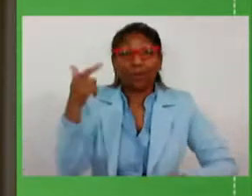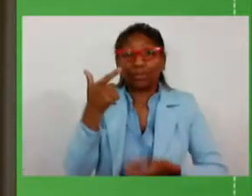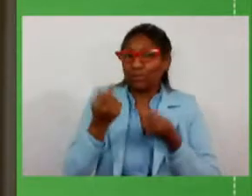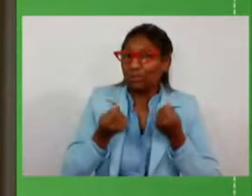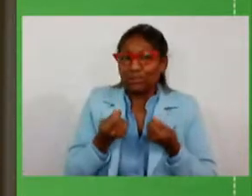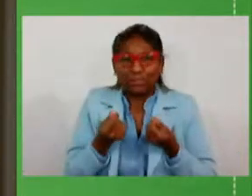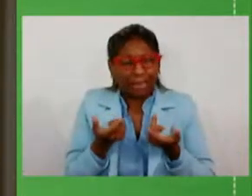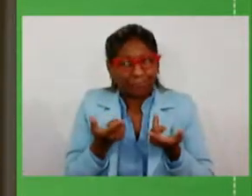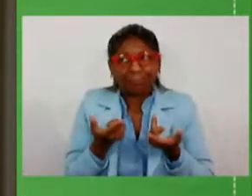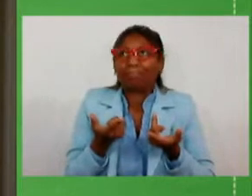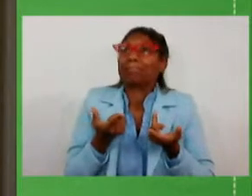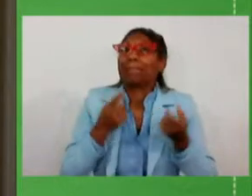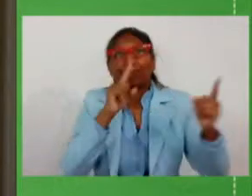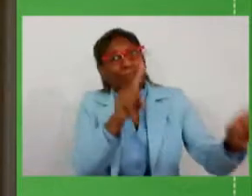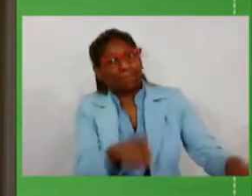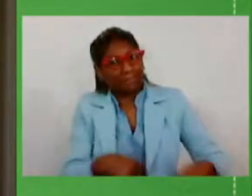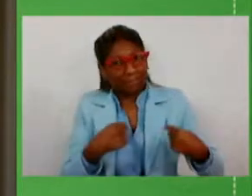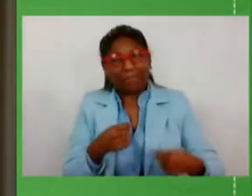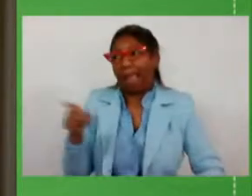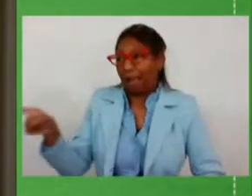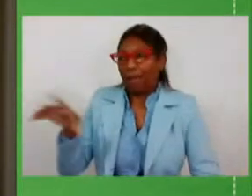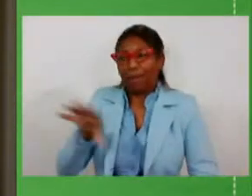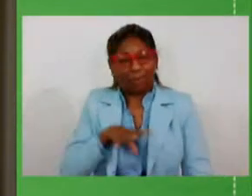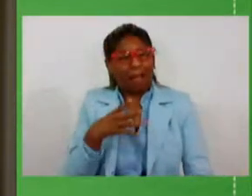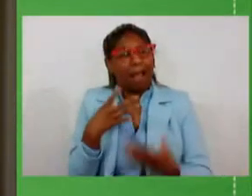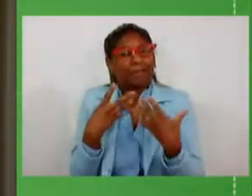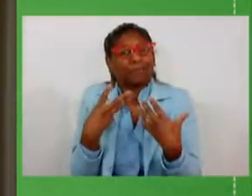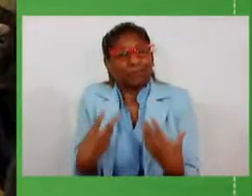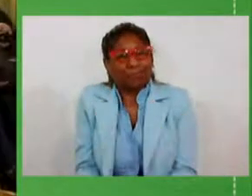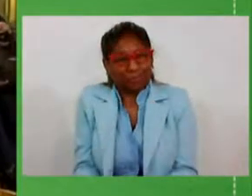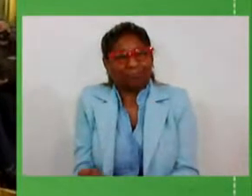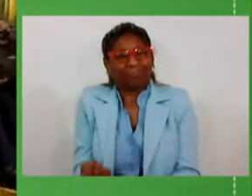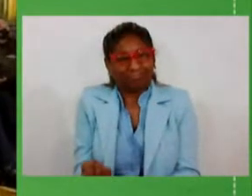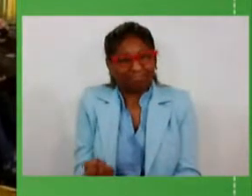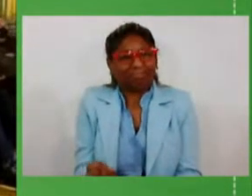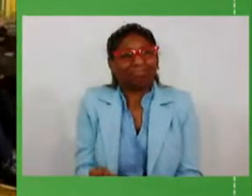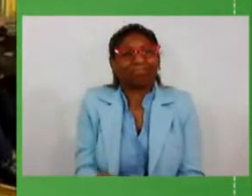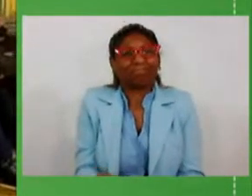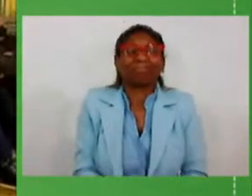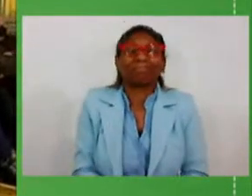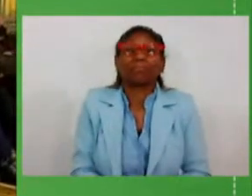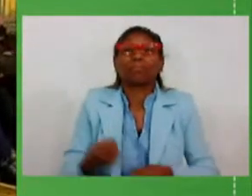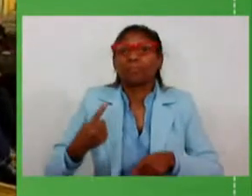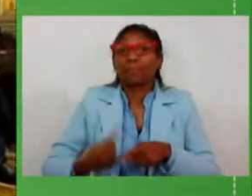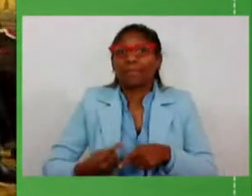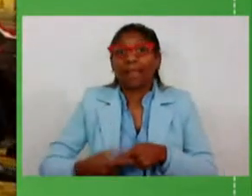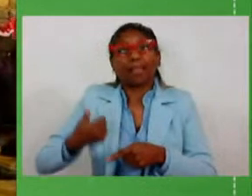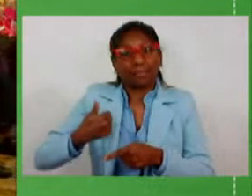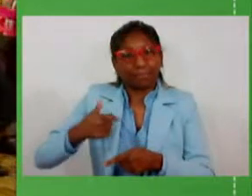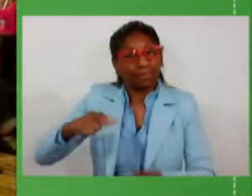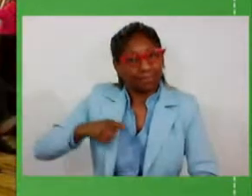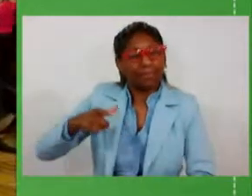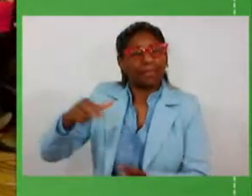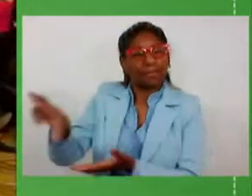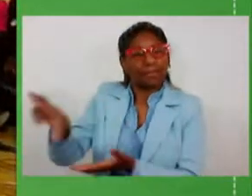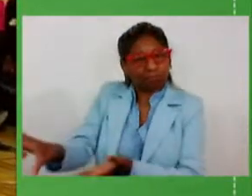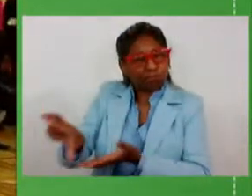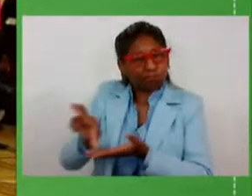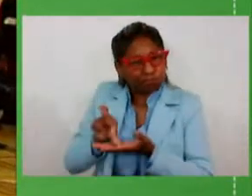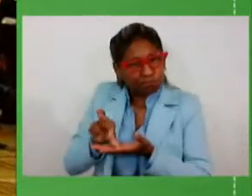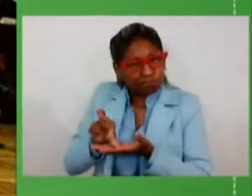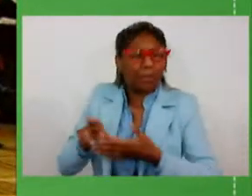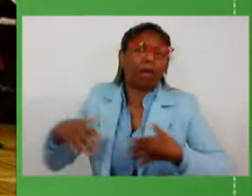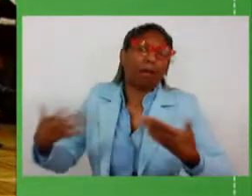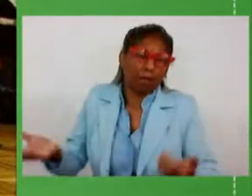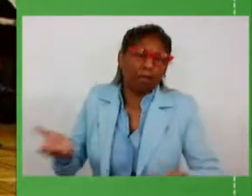desafio e um sinônimo de coragem, porque, tendo recursos, a gente tem mais